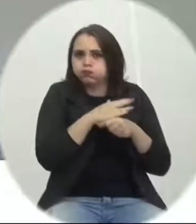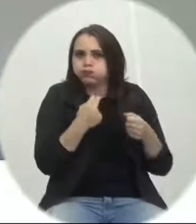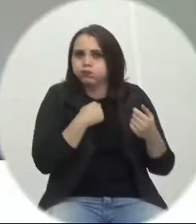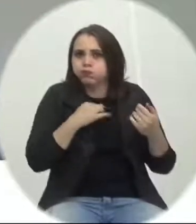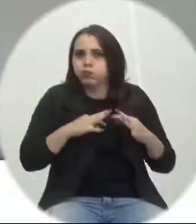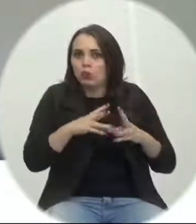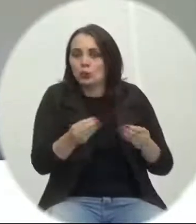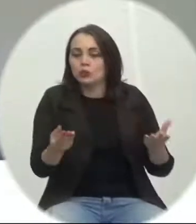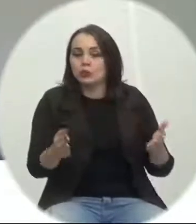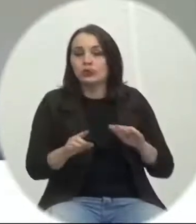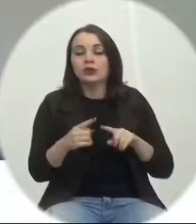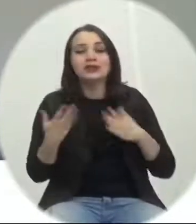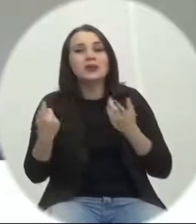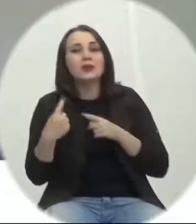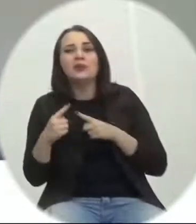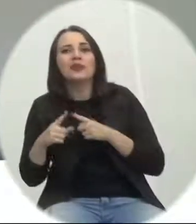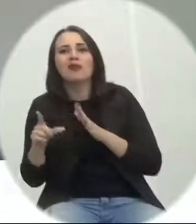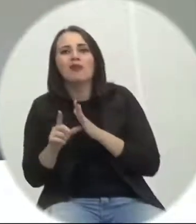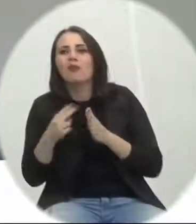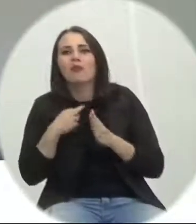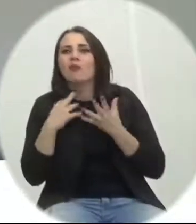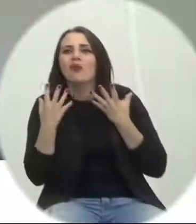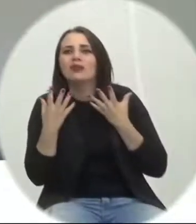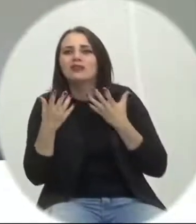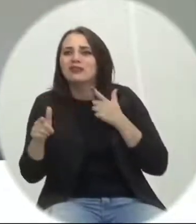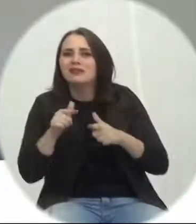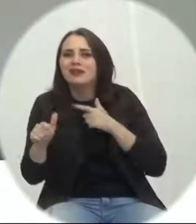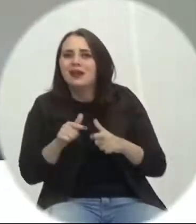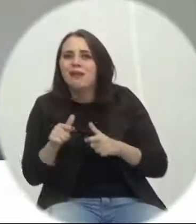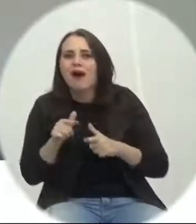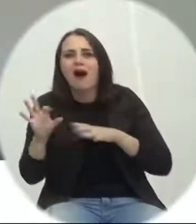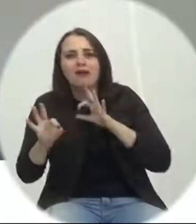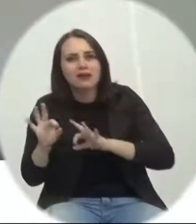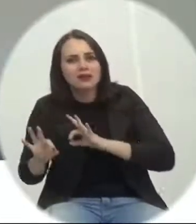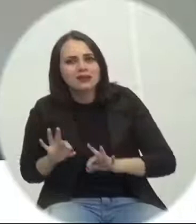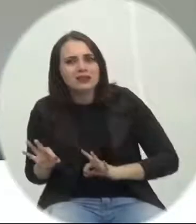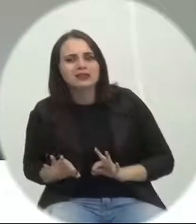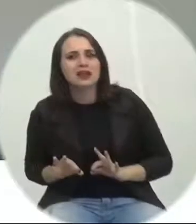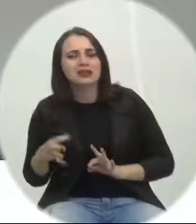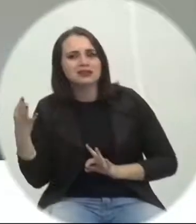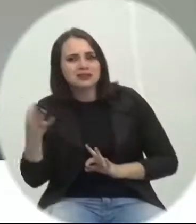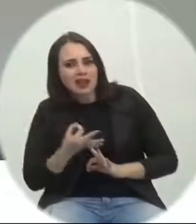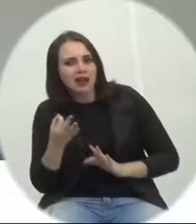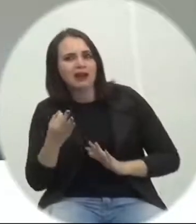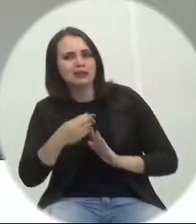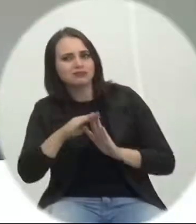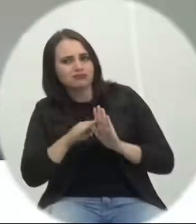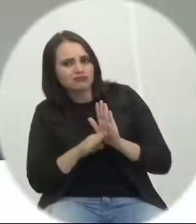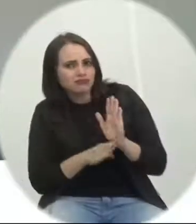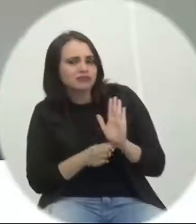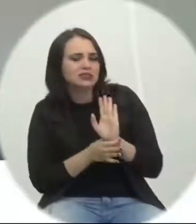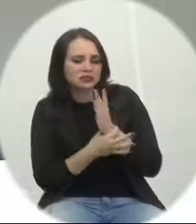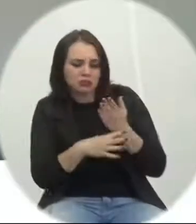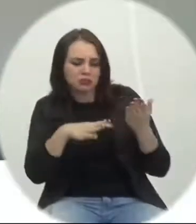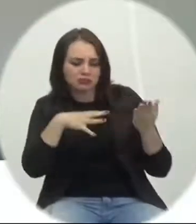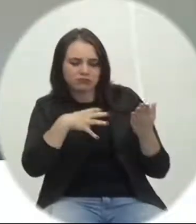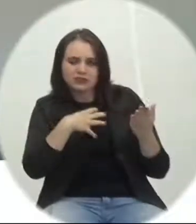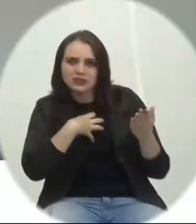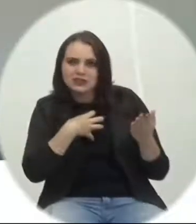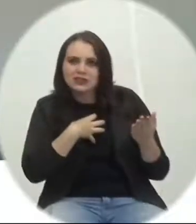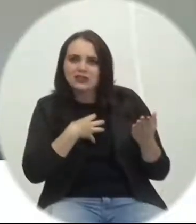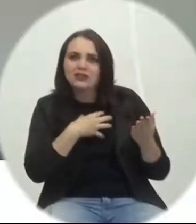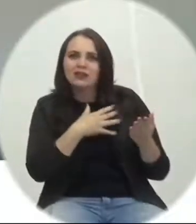comércio não pode atender de forma organizada, de forma regular, com seus protocolos, com álcool gel,